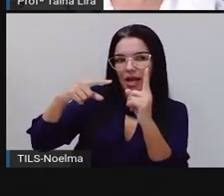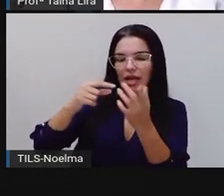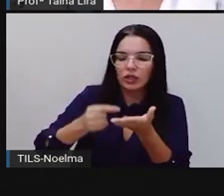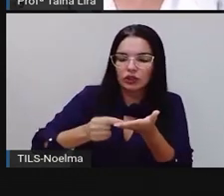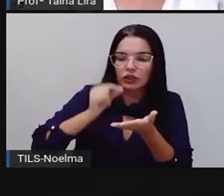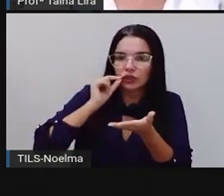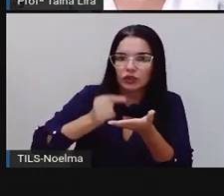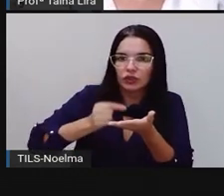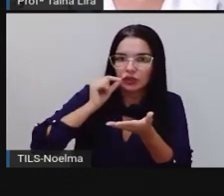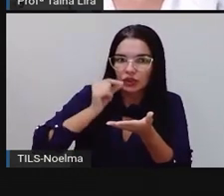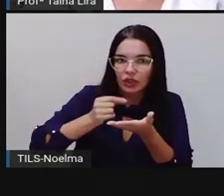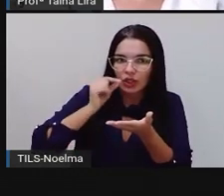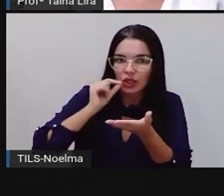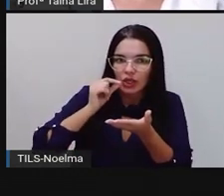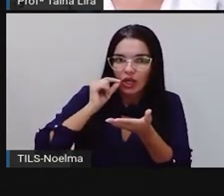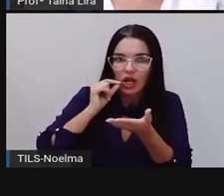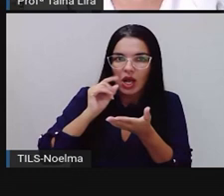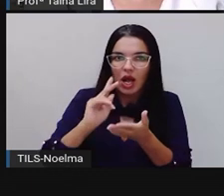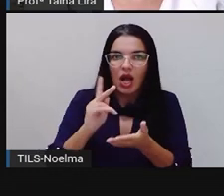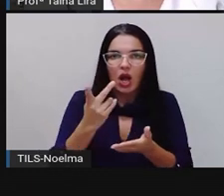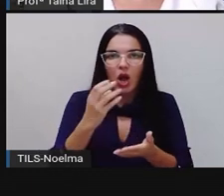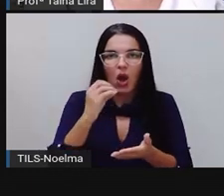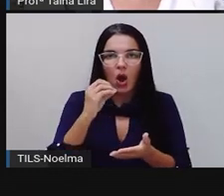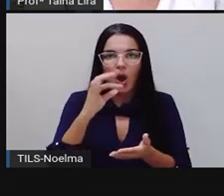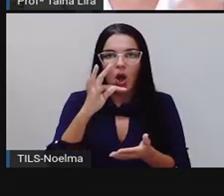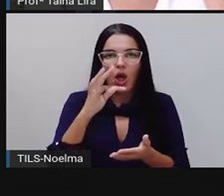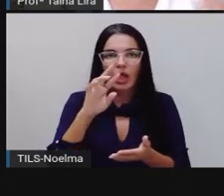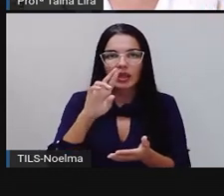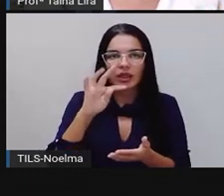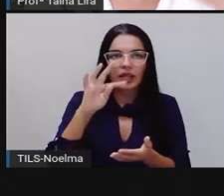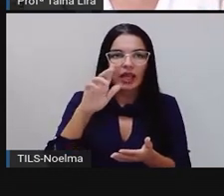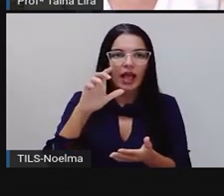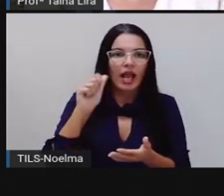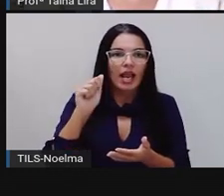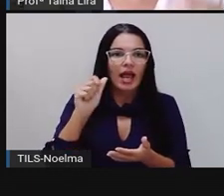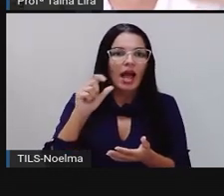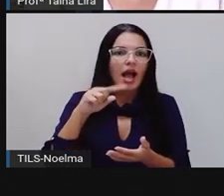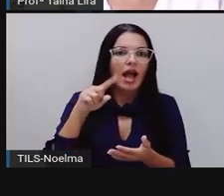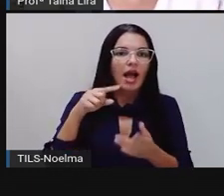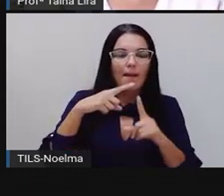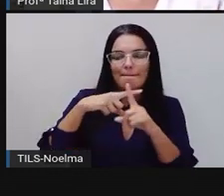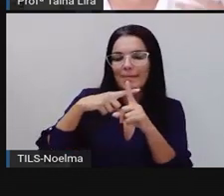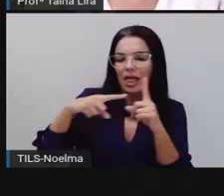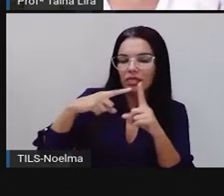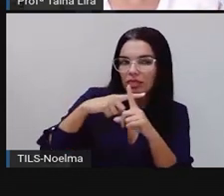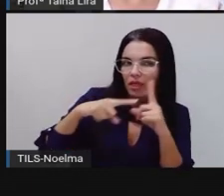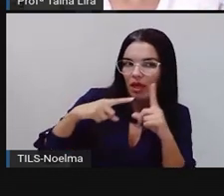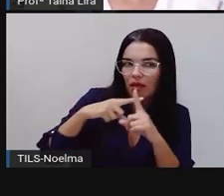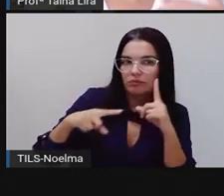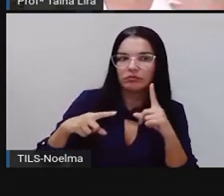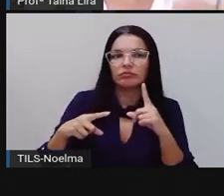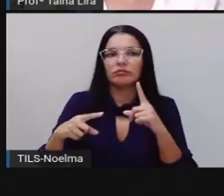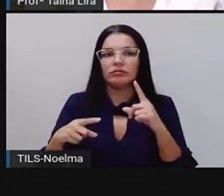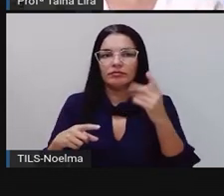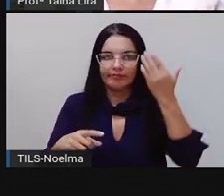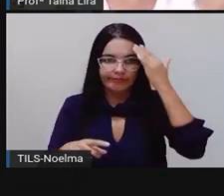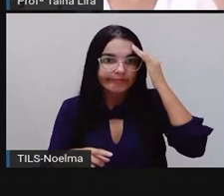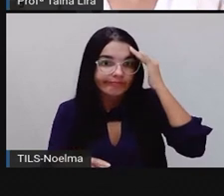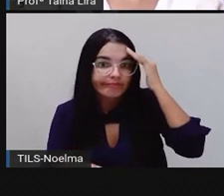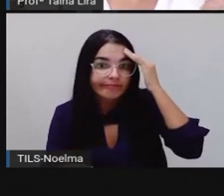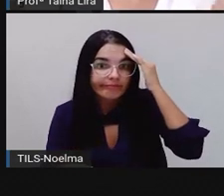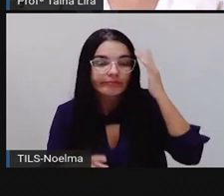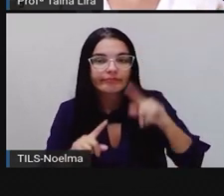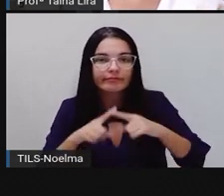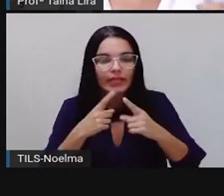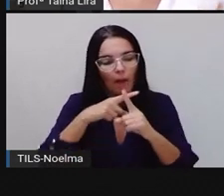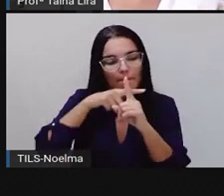hortelã. Esse 1 aqui, com esse tracinho e o 2, significa meio, metade, tá bom? Então aqui, ó, é